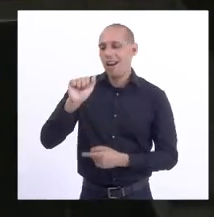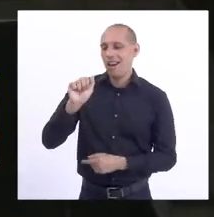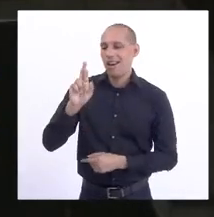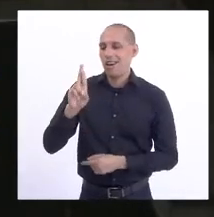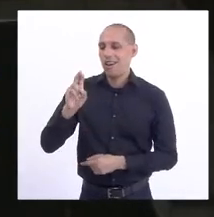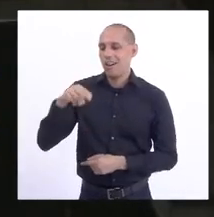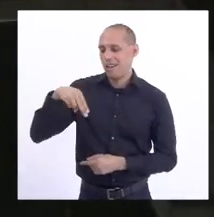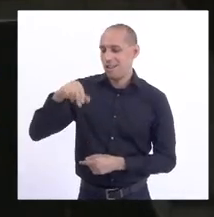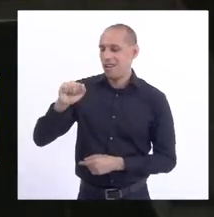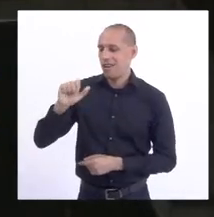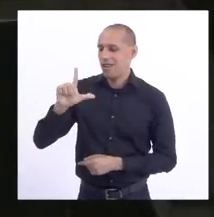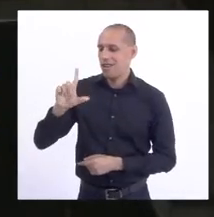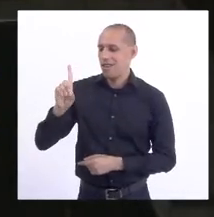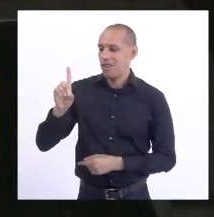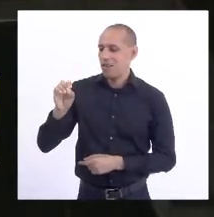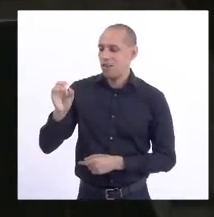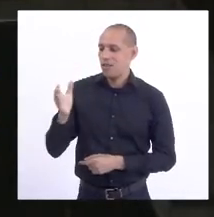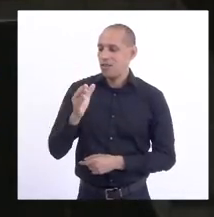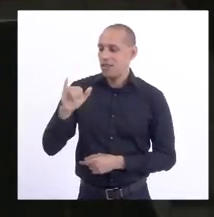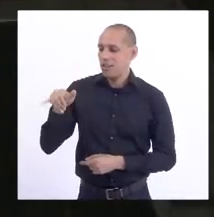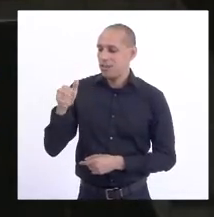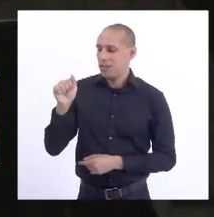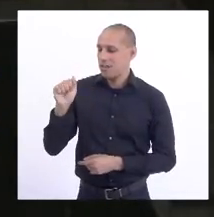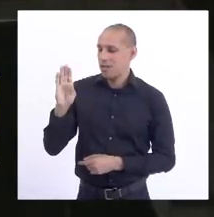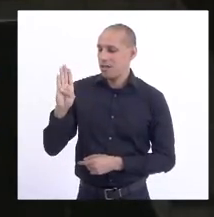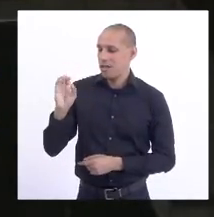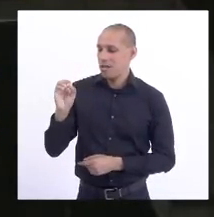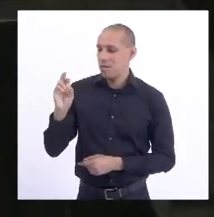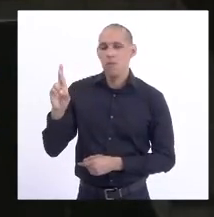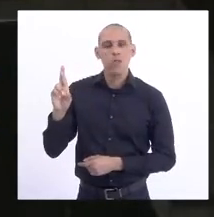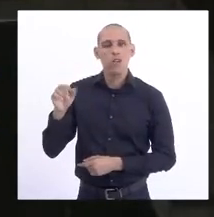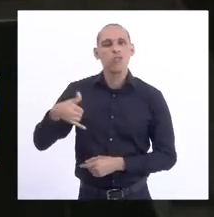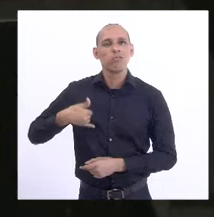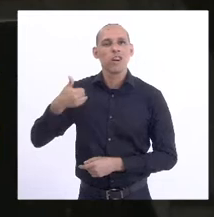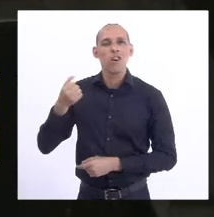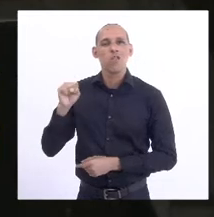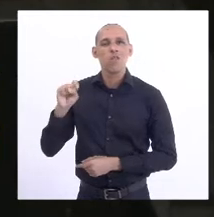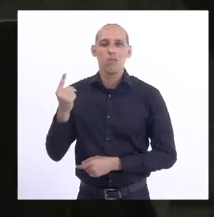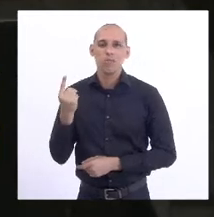que morreu aos 81 anos.